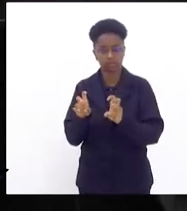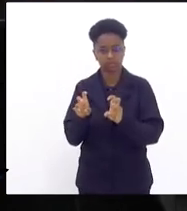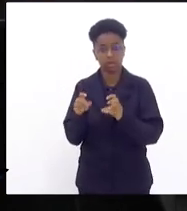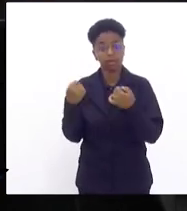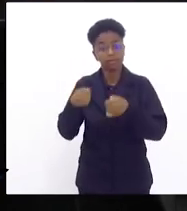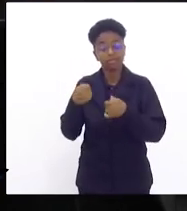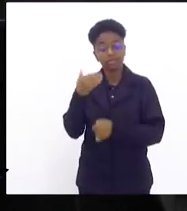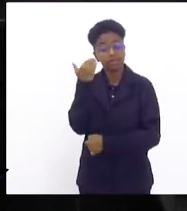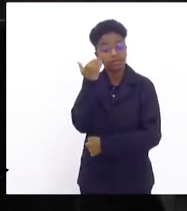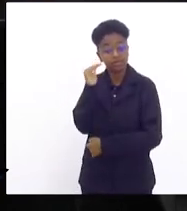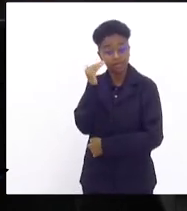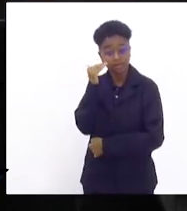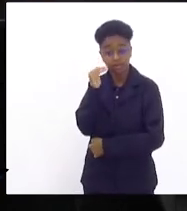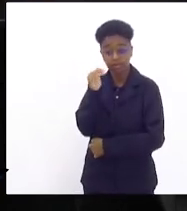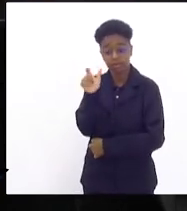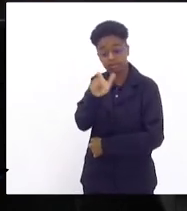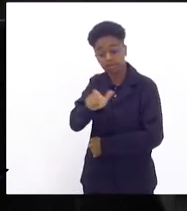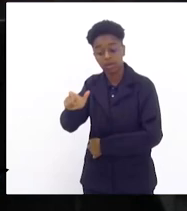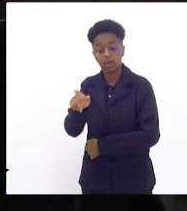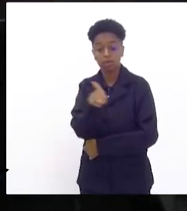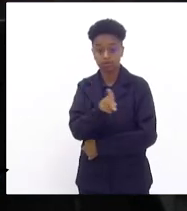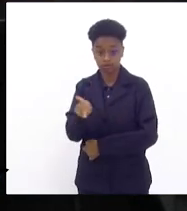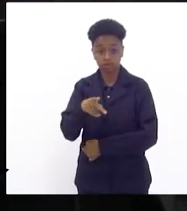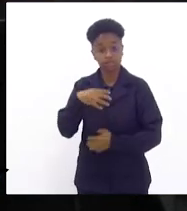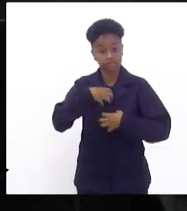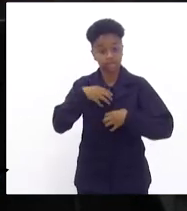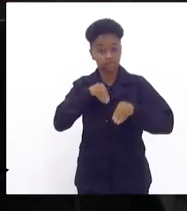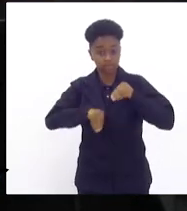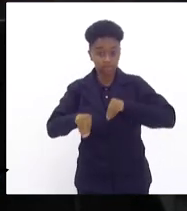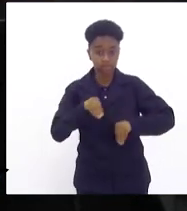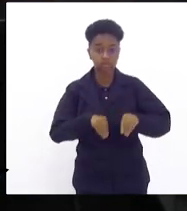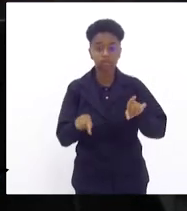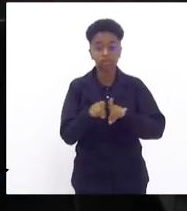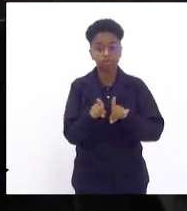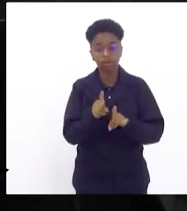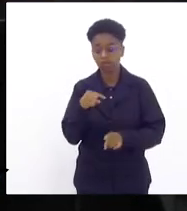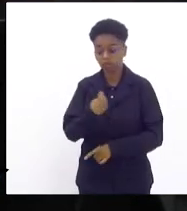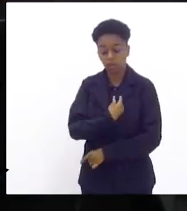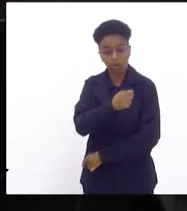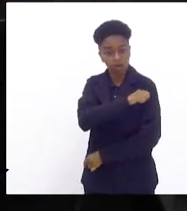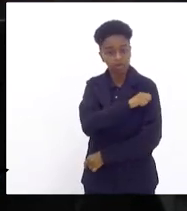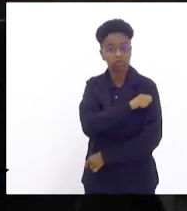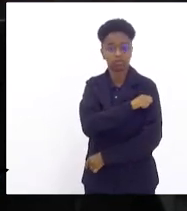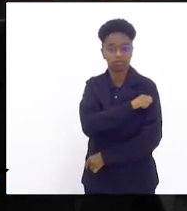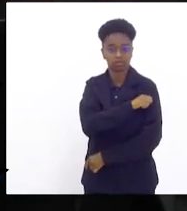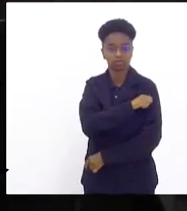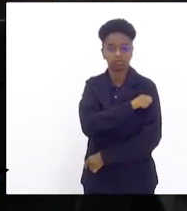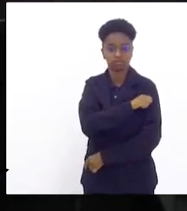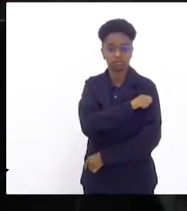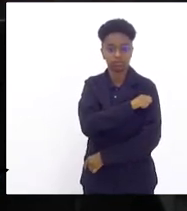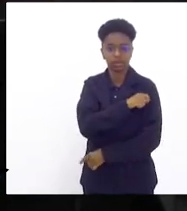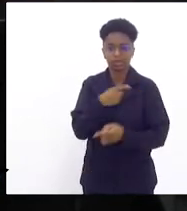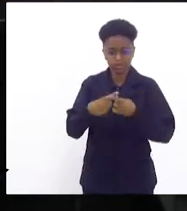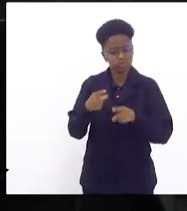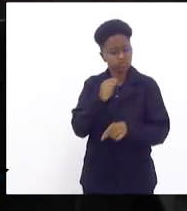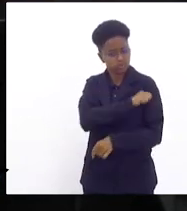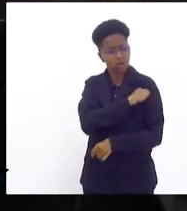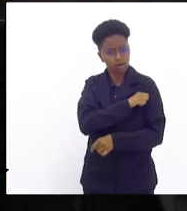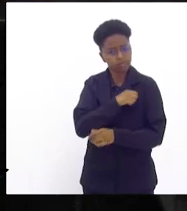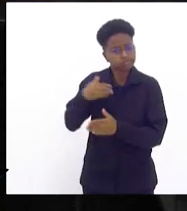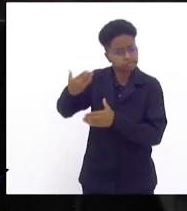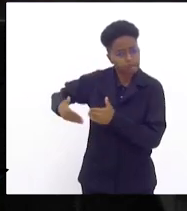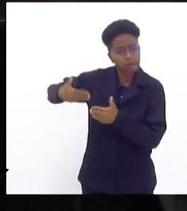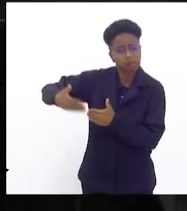entender os professores que sofrem de depressão, os nossos alunos que vêm sofrendo constantemente